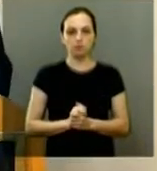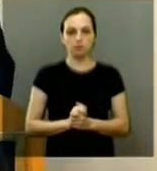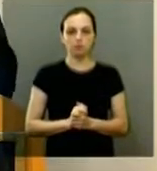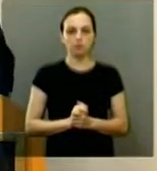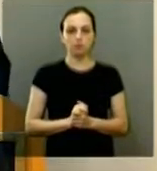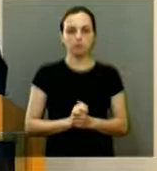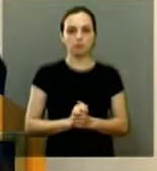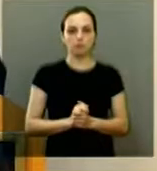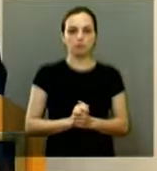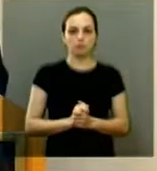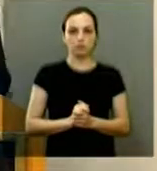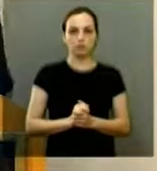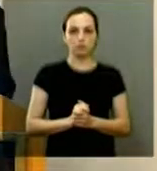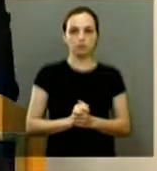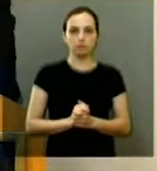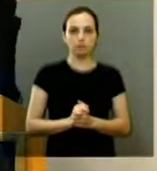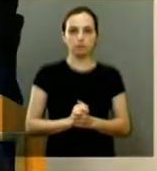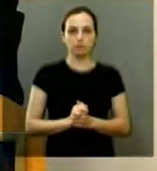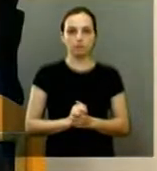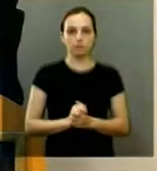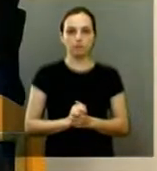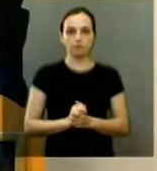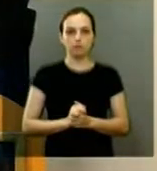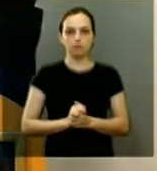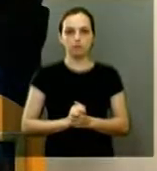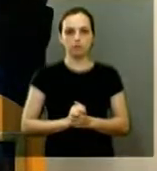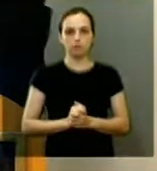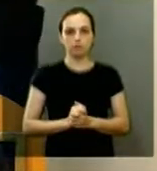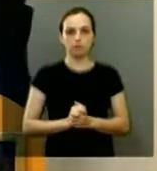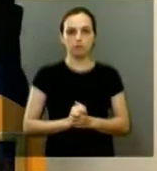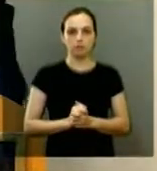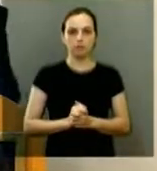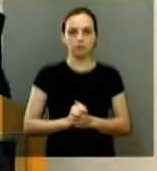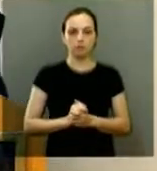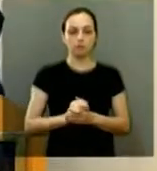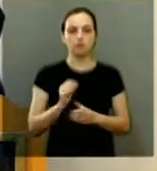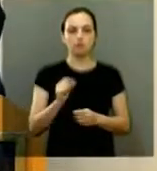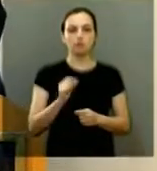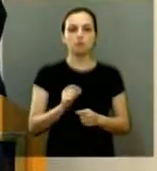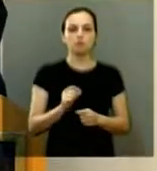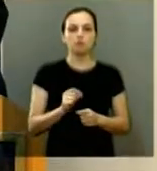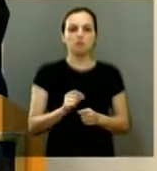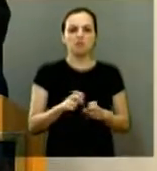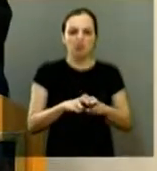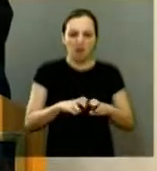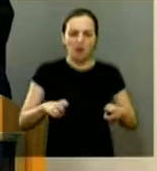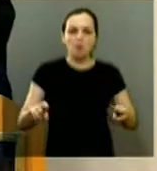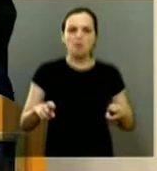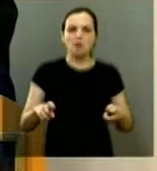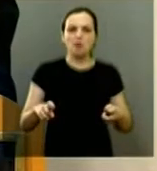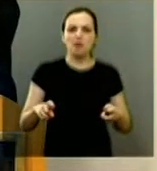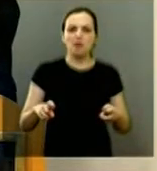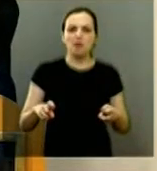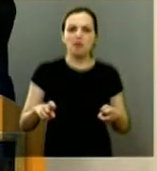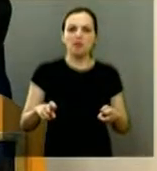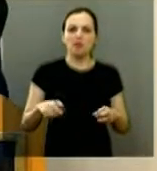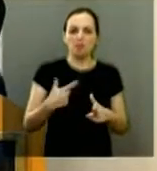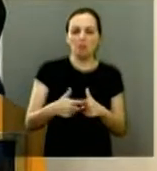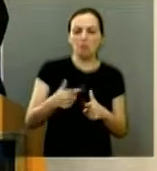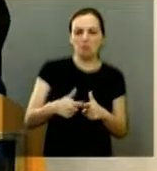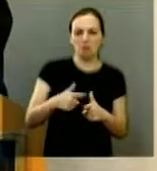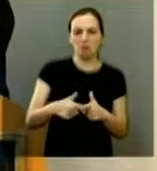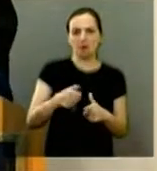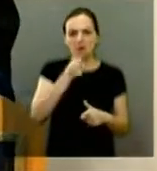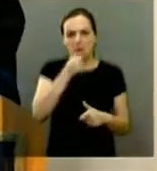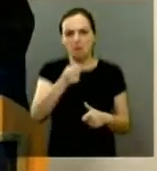Chico fazer uma observação desde que trocou a mesa de som aqui as casas vocês nunca conseguiram acertar a mão aí só para ficar